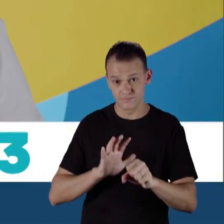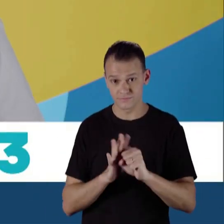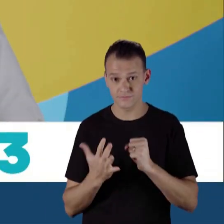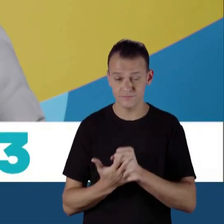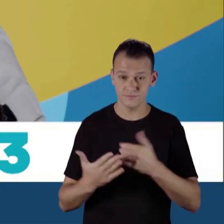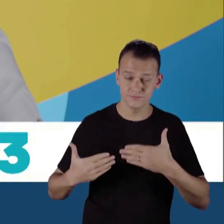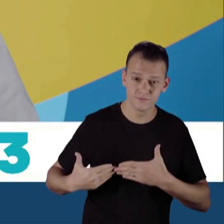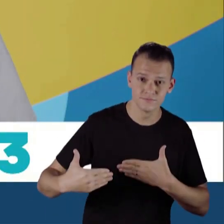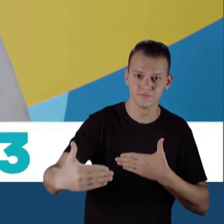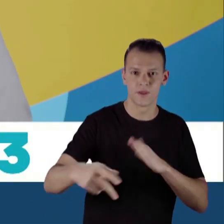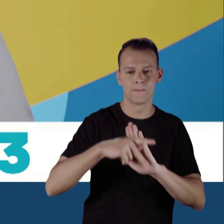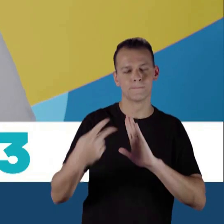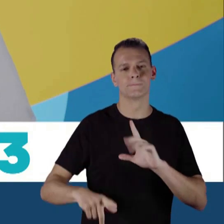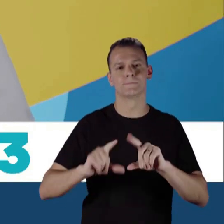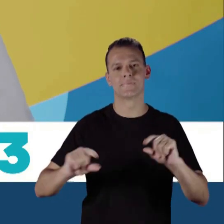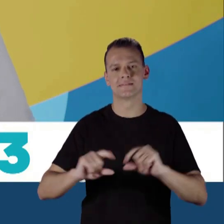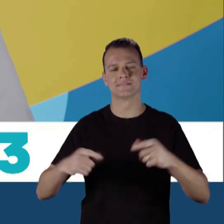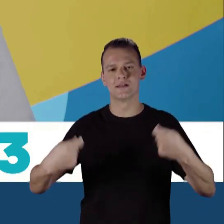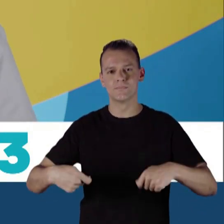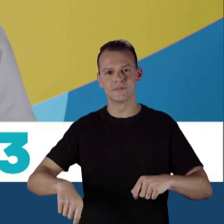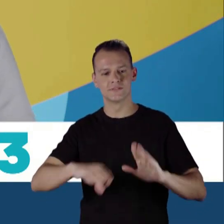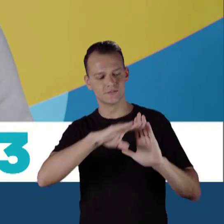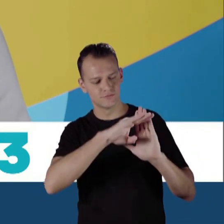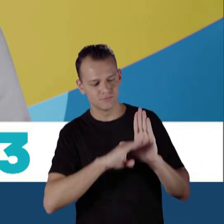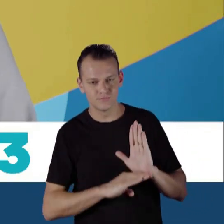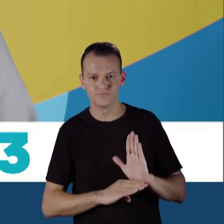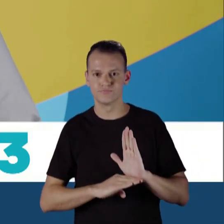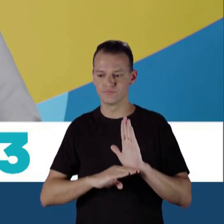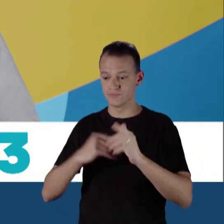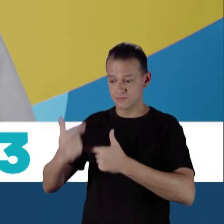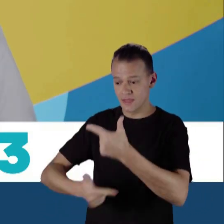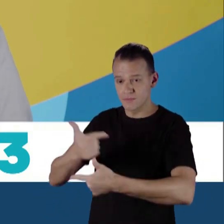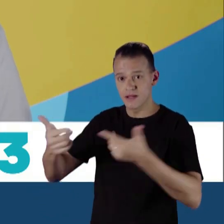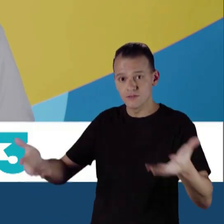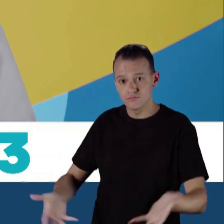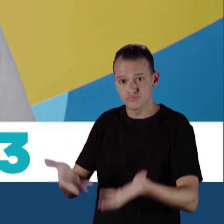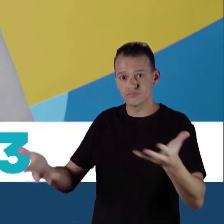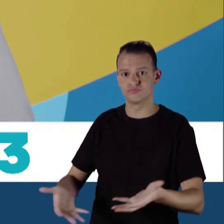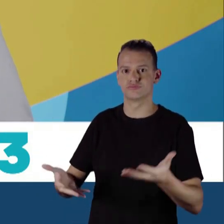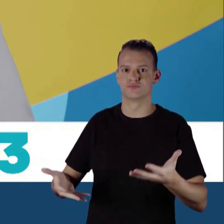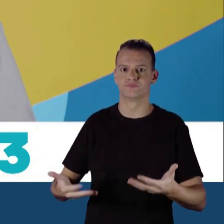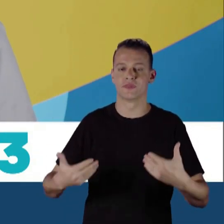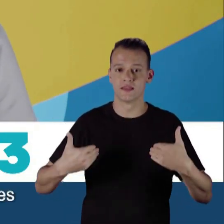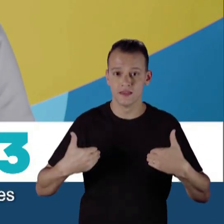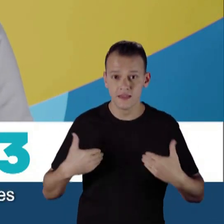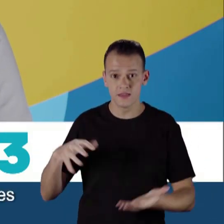pós-pandemia, Brasília precisa de uma política de geração de emprego e renda. Fundo padrão.